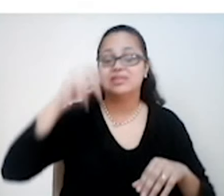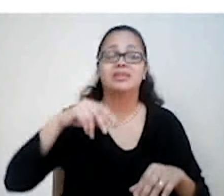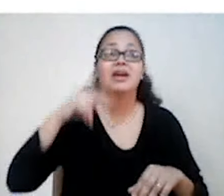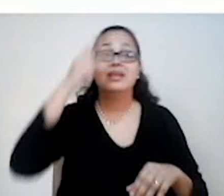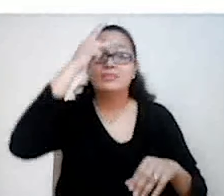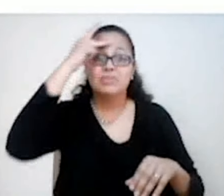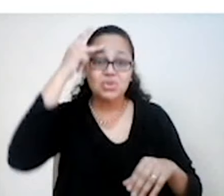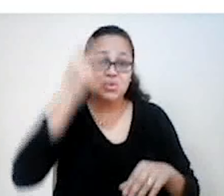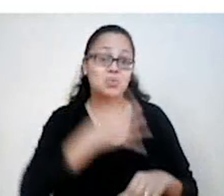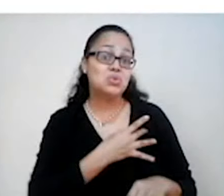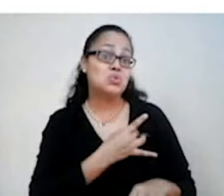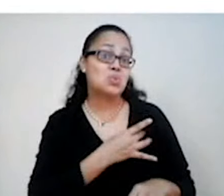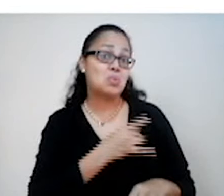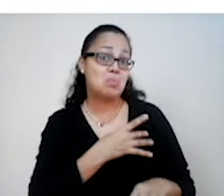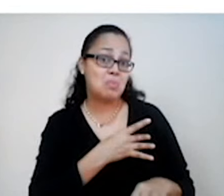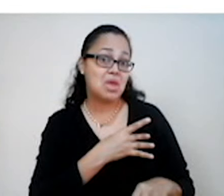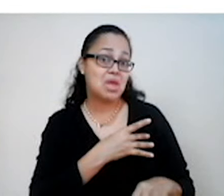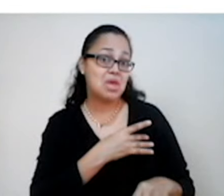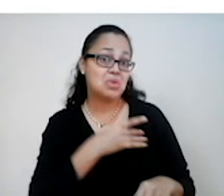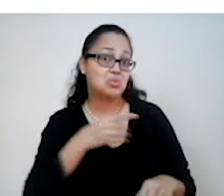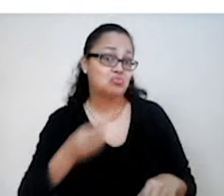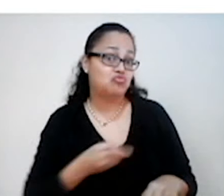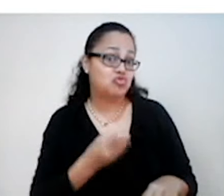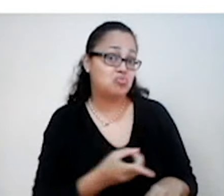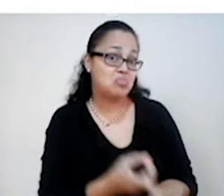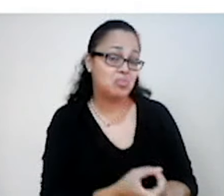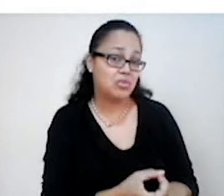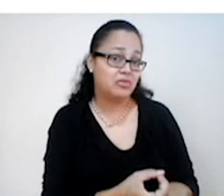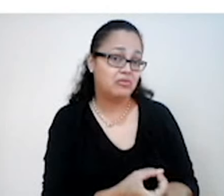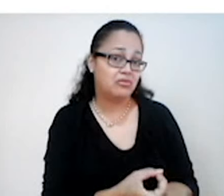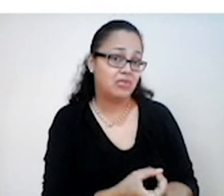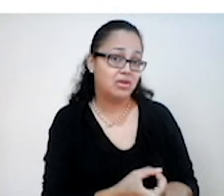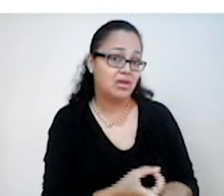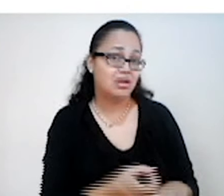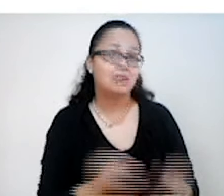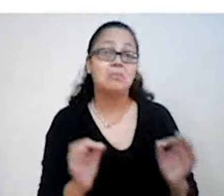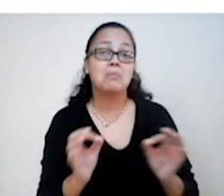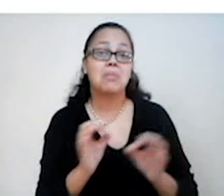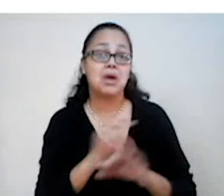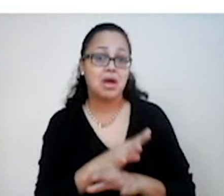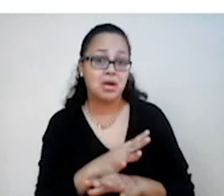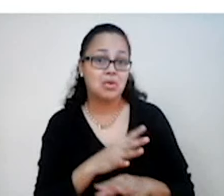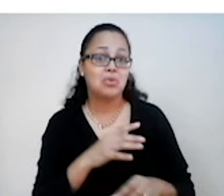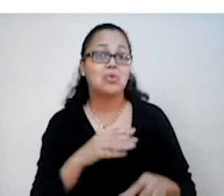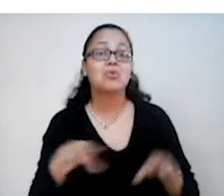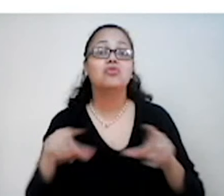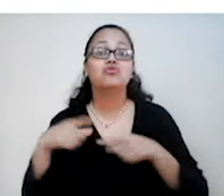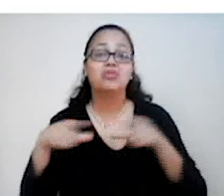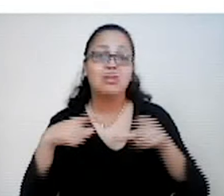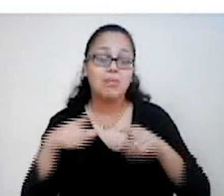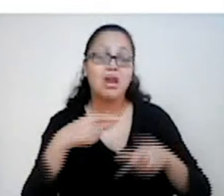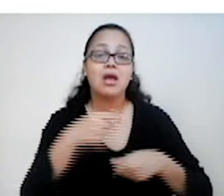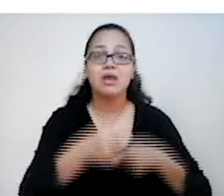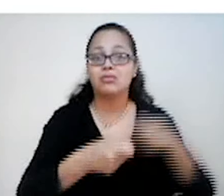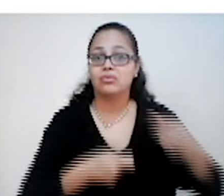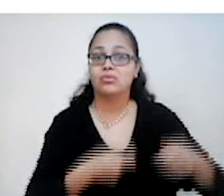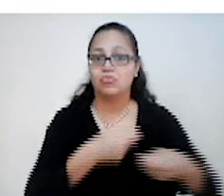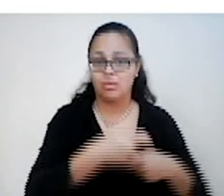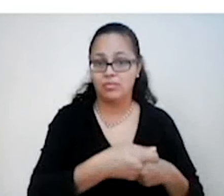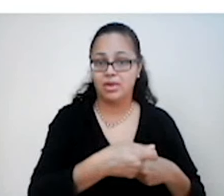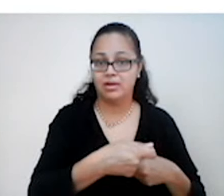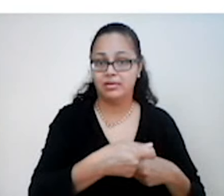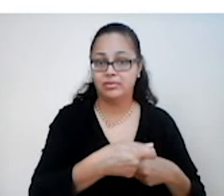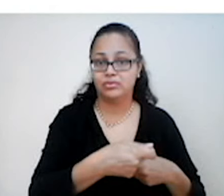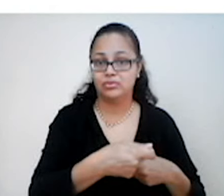deixou de praticar o comércio, porque era condenado pela igreja. Algumas regiões,